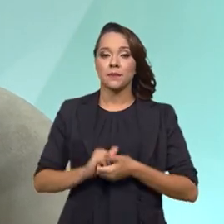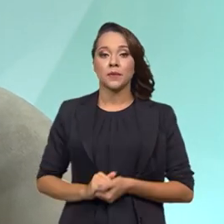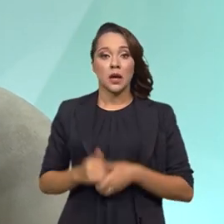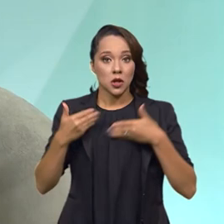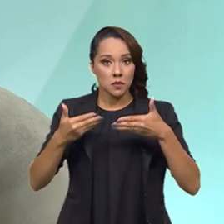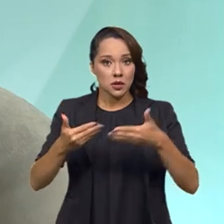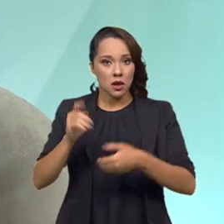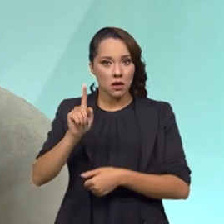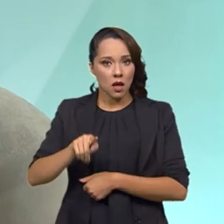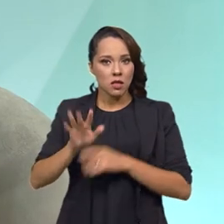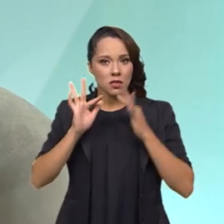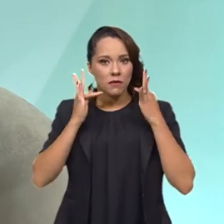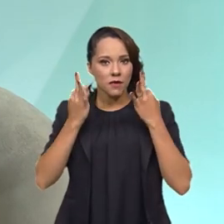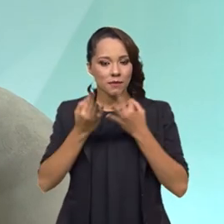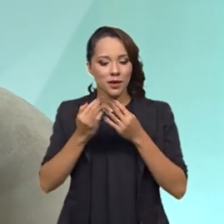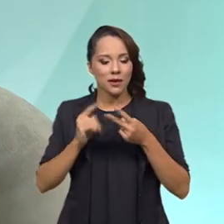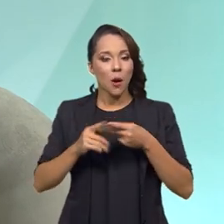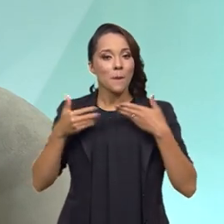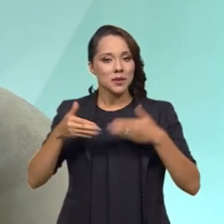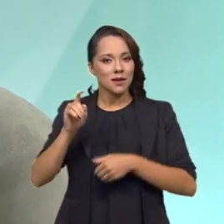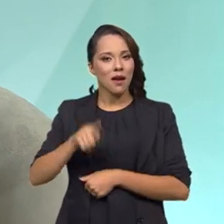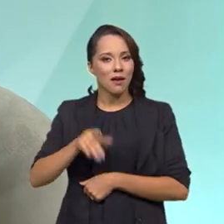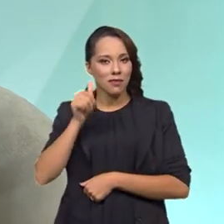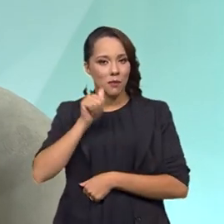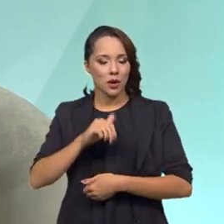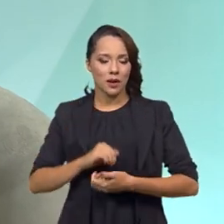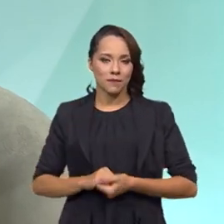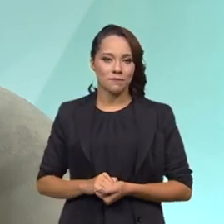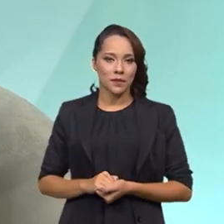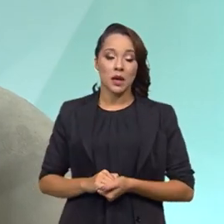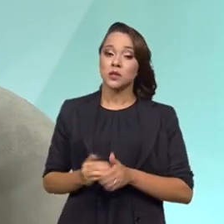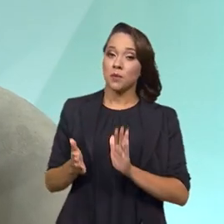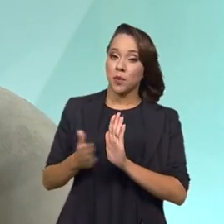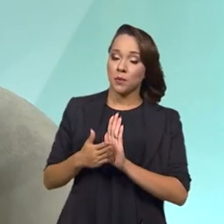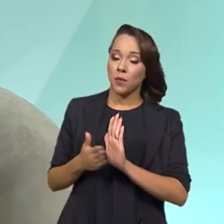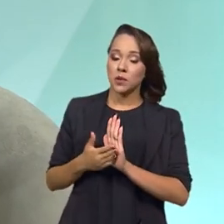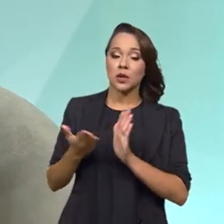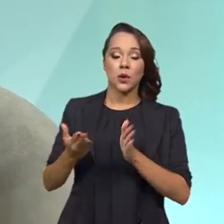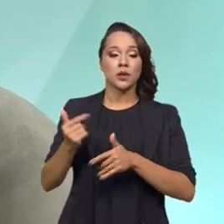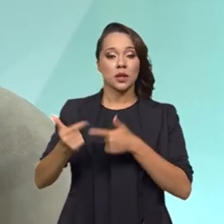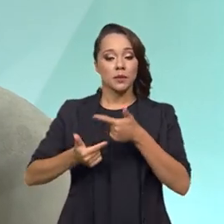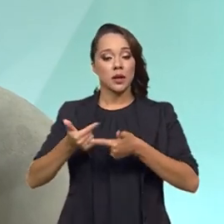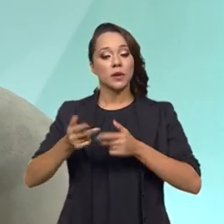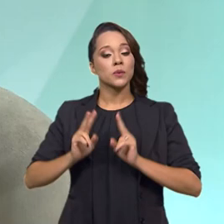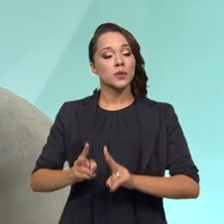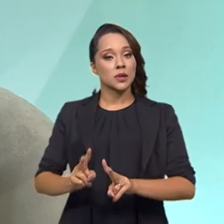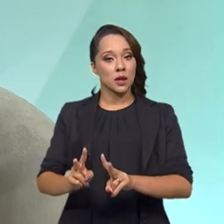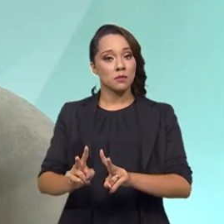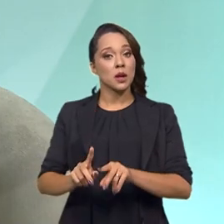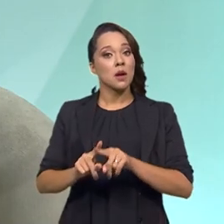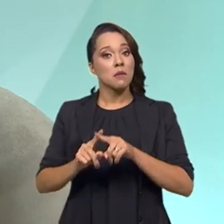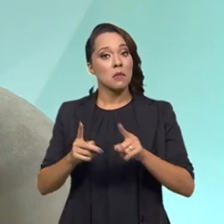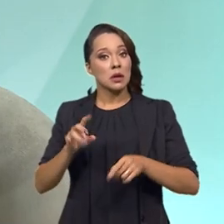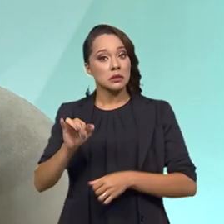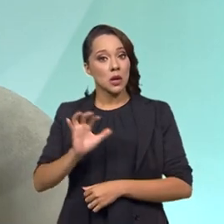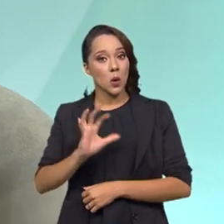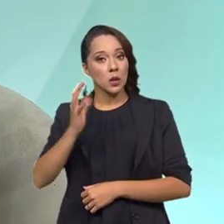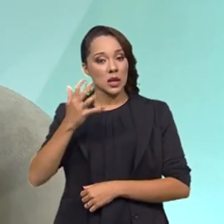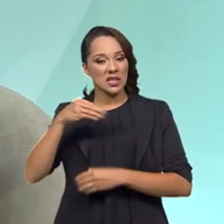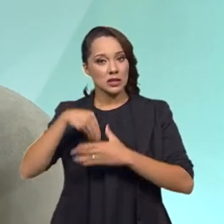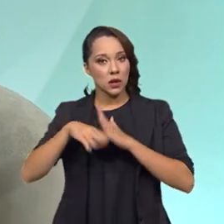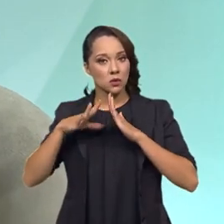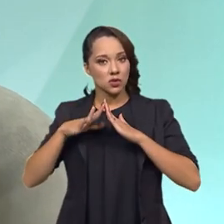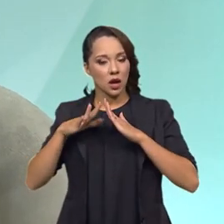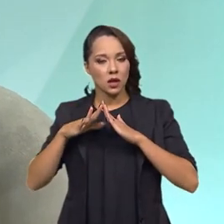família, o Ministério é da mulher. Então, essa é uma das propostas que nós estamos trabalhando continuamente. Mas, quando ocorre no lar,